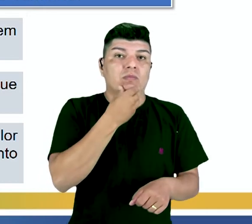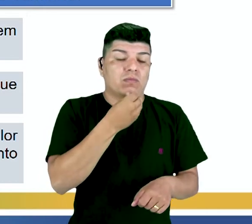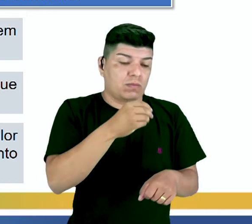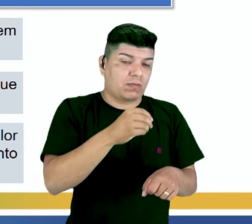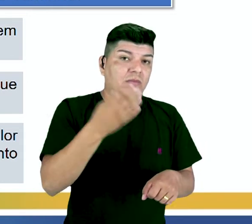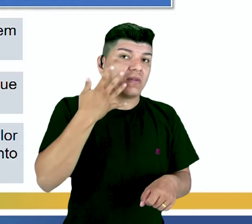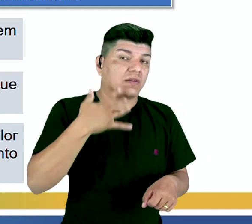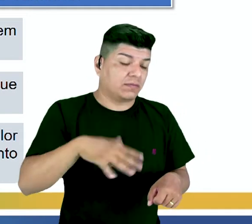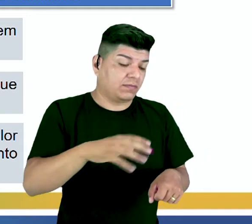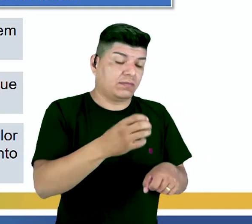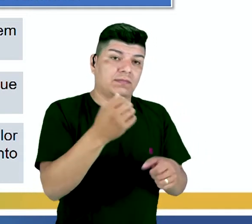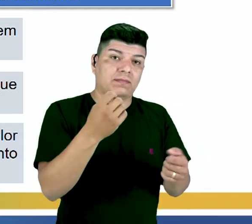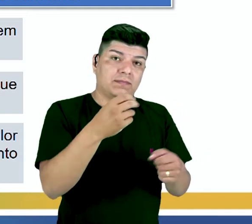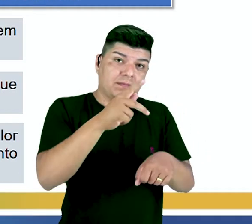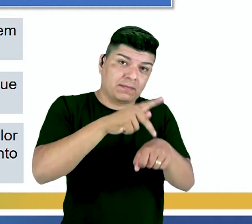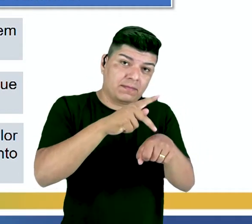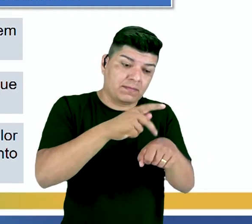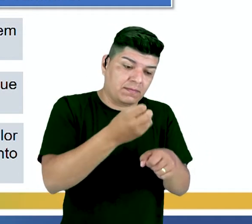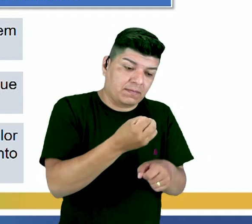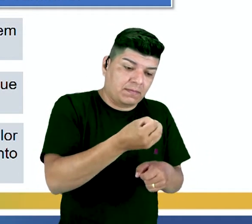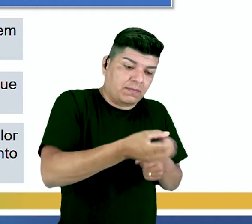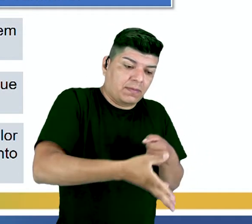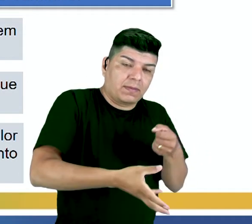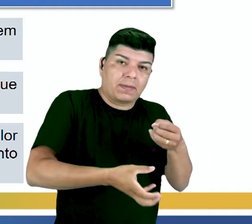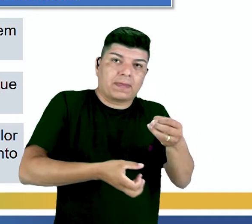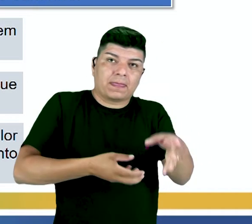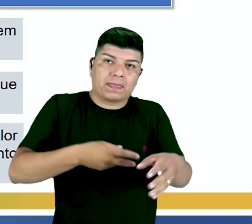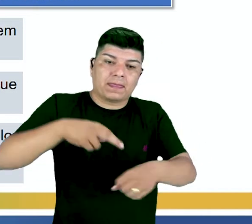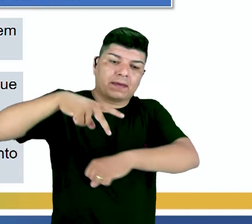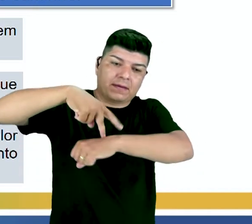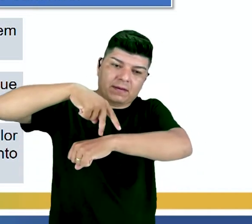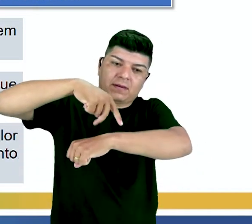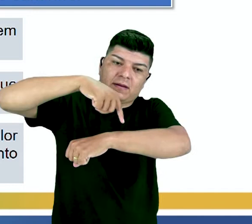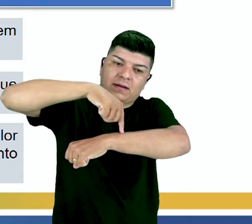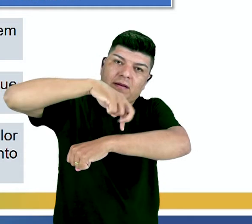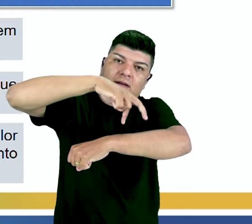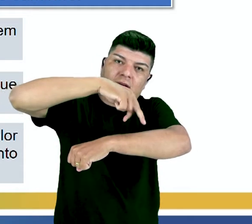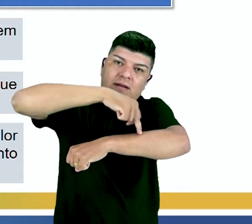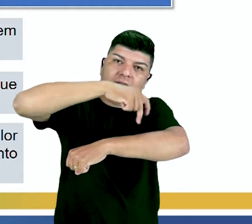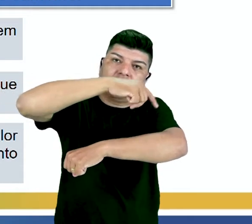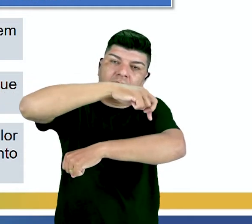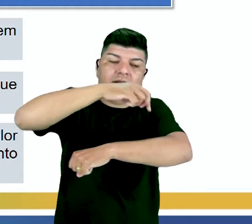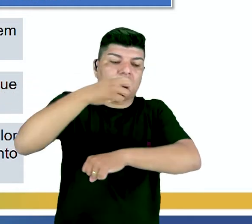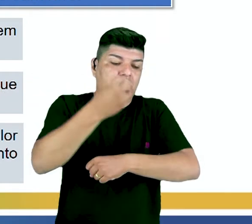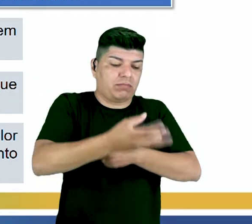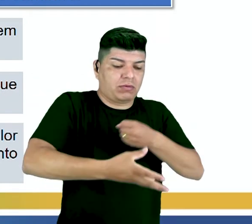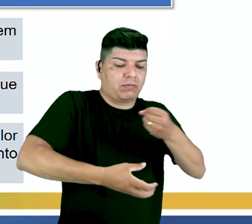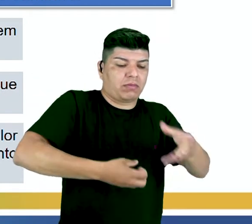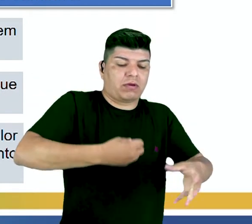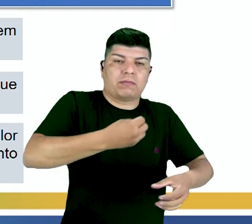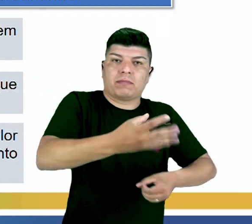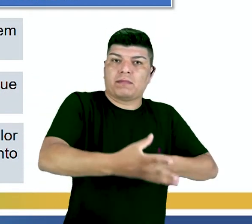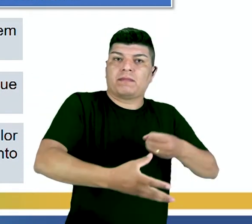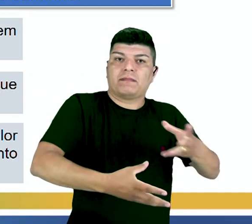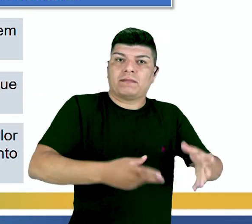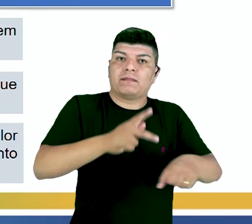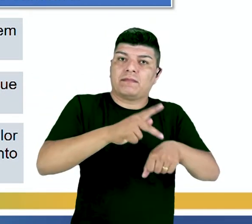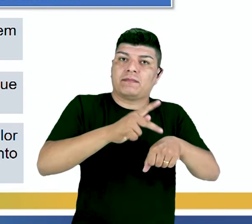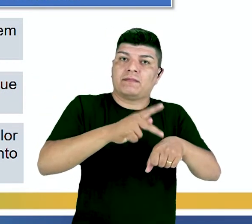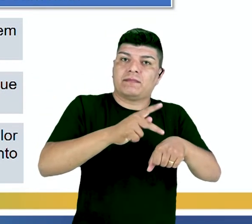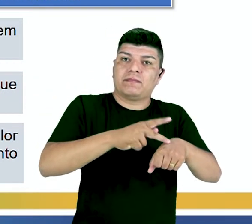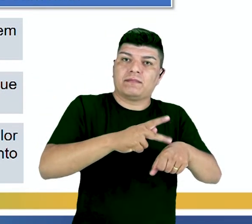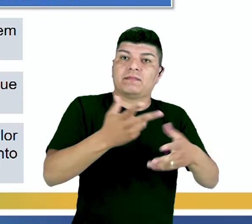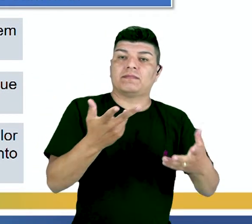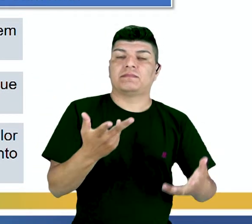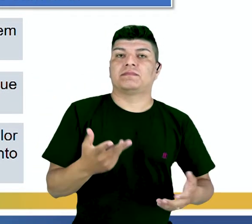Então, duas ações sendo executadas. Enquanto ele estava caminhando, certo? Andando, ele ia deixando o quê? As pedrinhas caírem. Então, nós temos duas ações